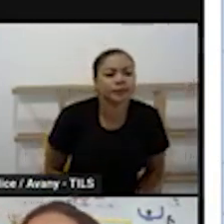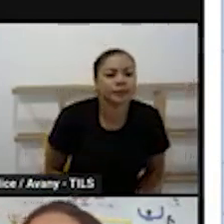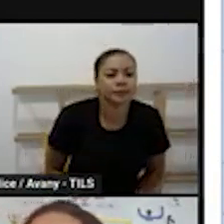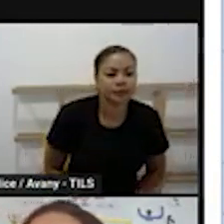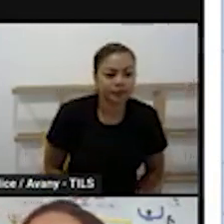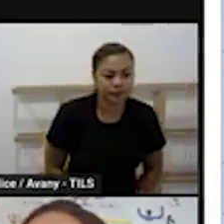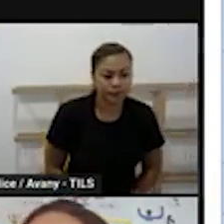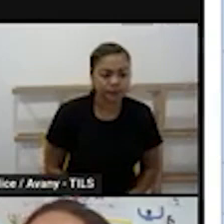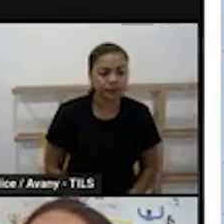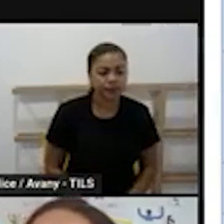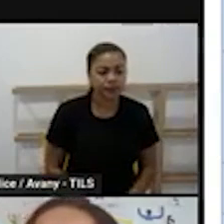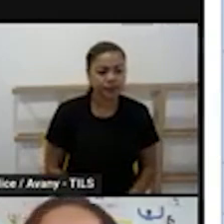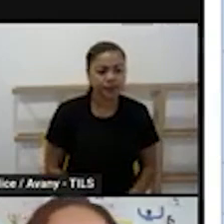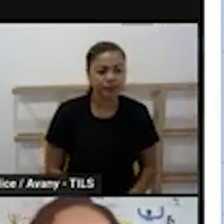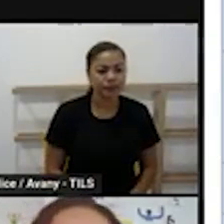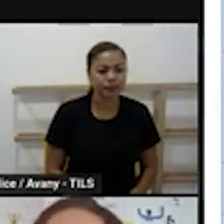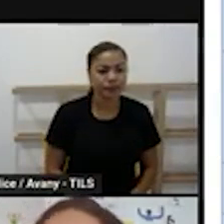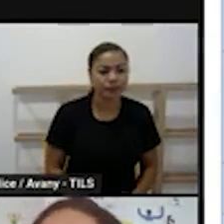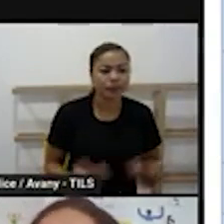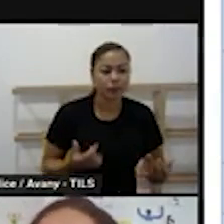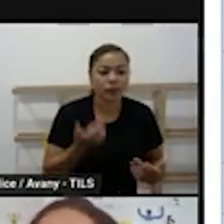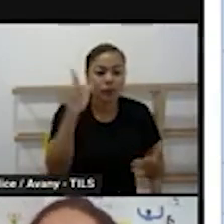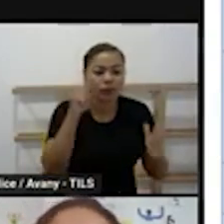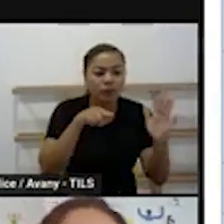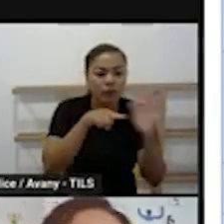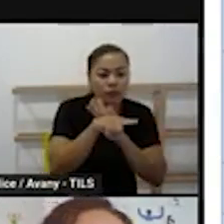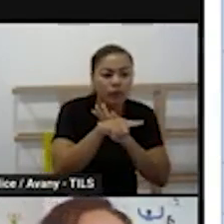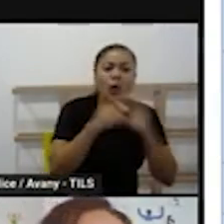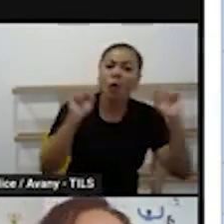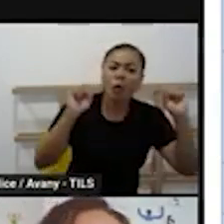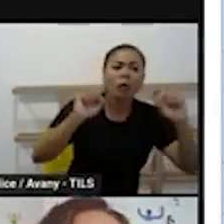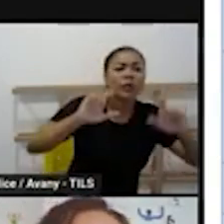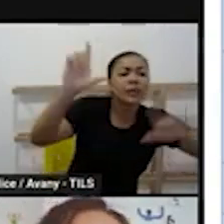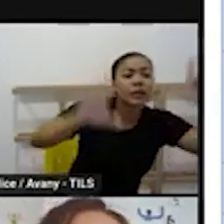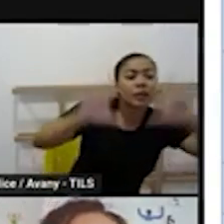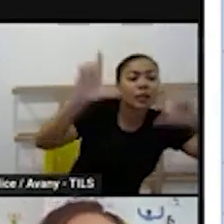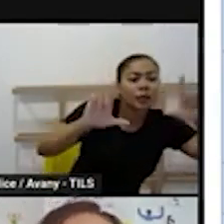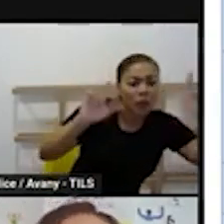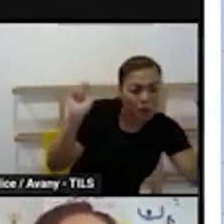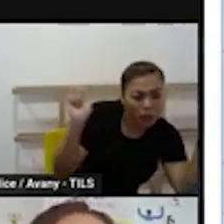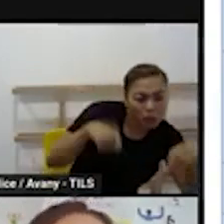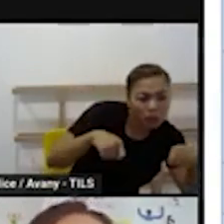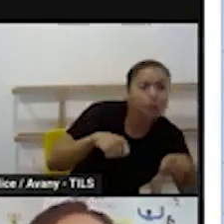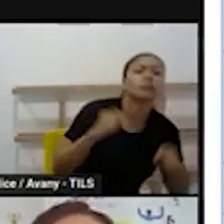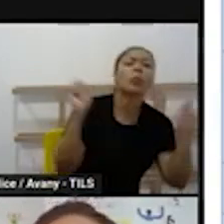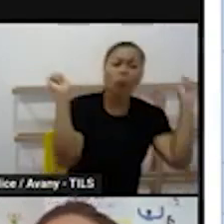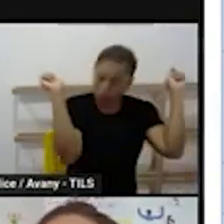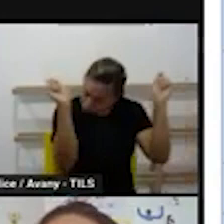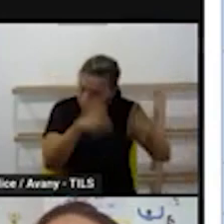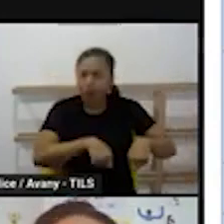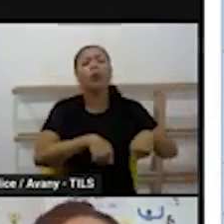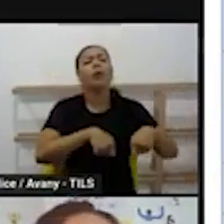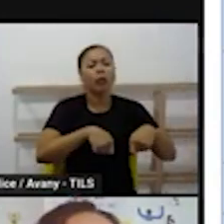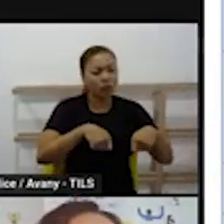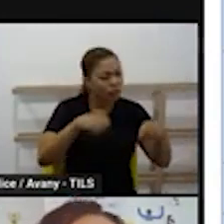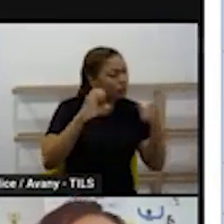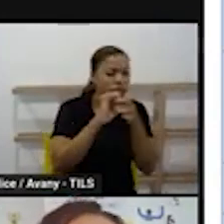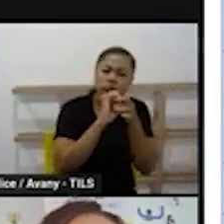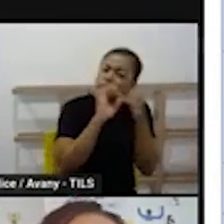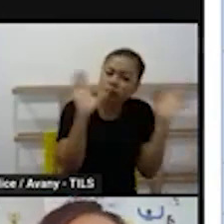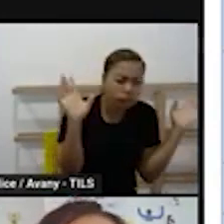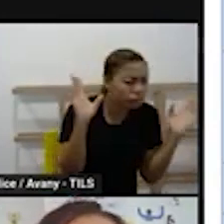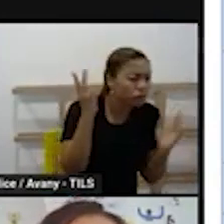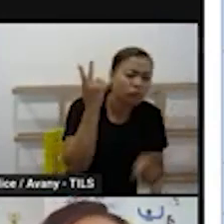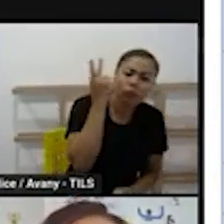Miria está perguntando Miristrela está perguntando se pode usar a TV pode claro a TV Smart chegou nas escolas podem ser